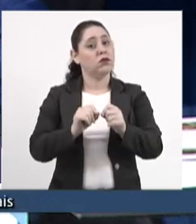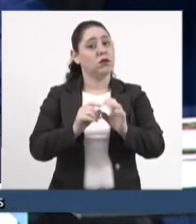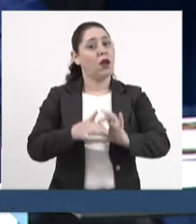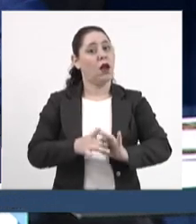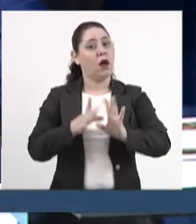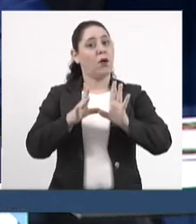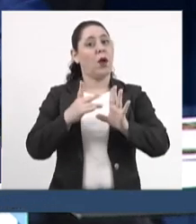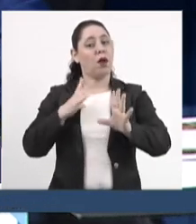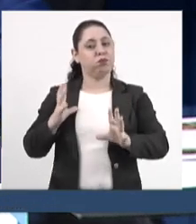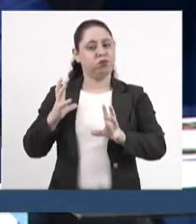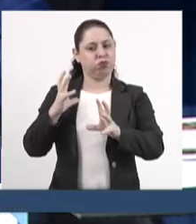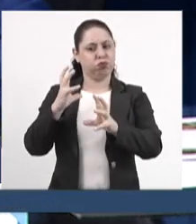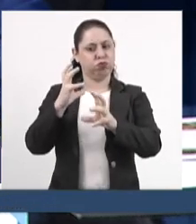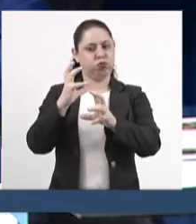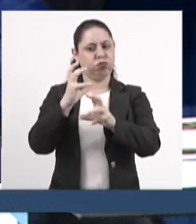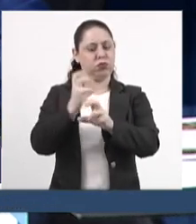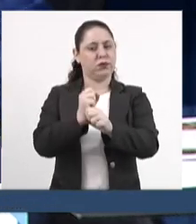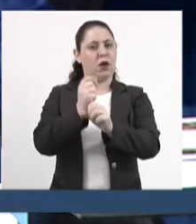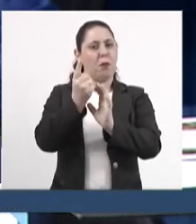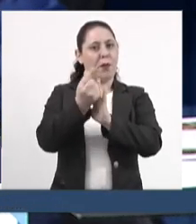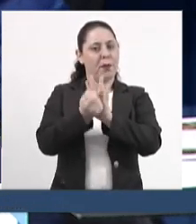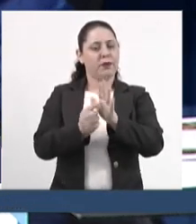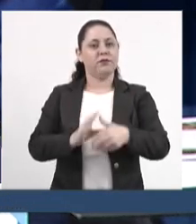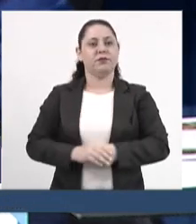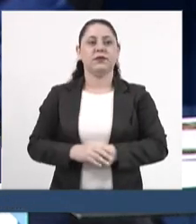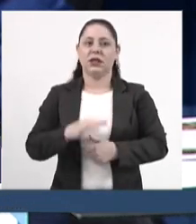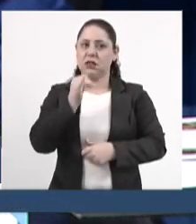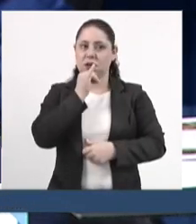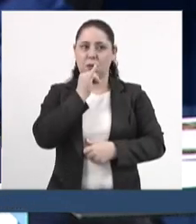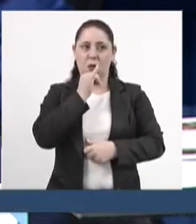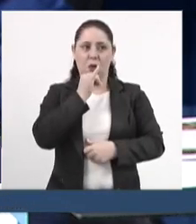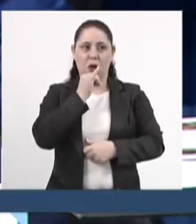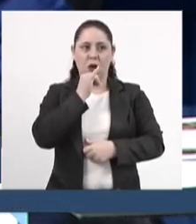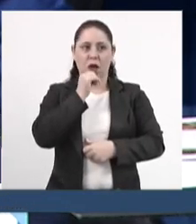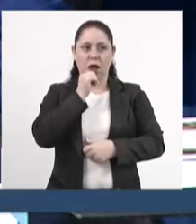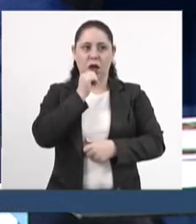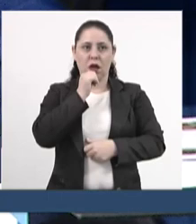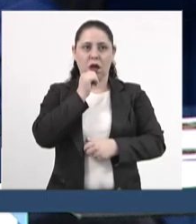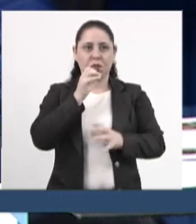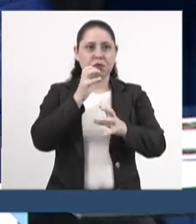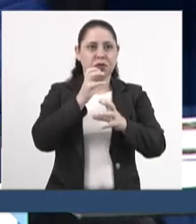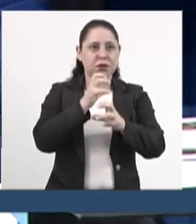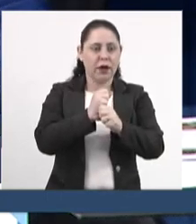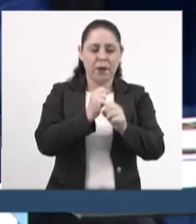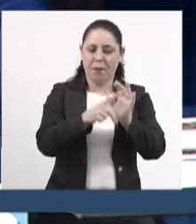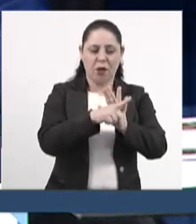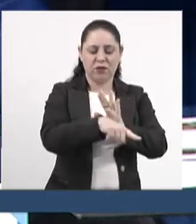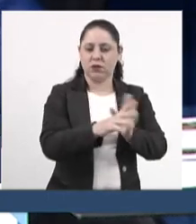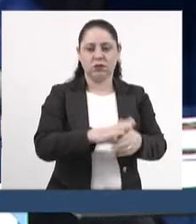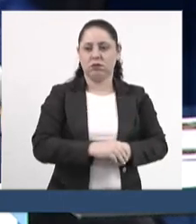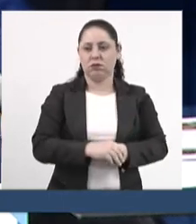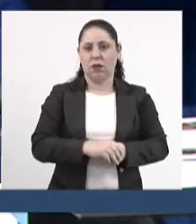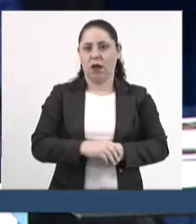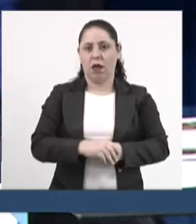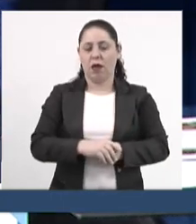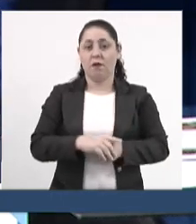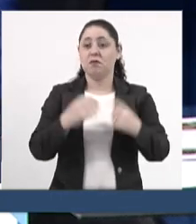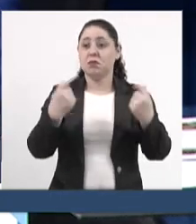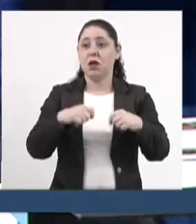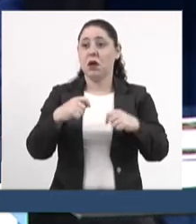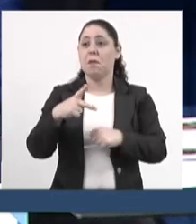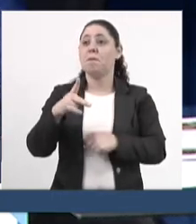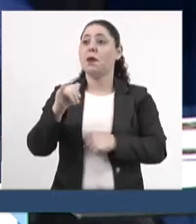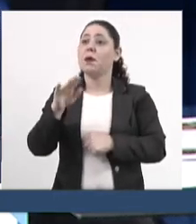é a sua arrecadação. Quando ela deixa de ser sua e você vai depender tecnicamente do